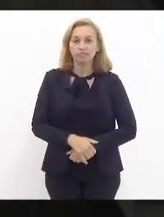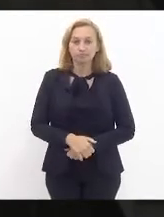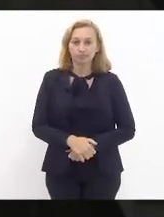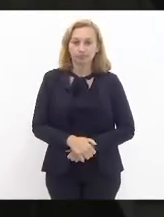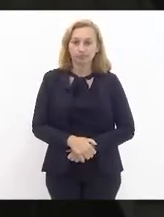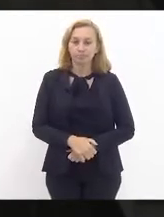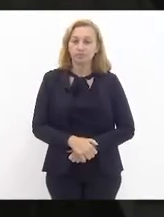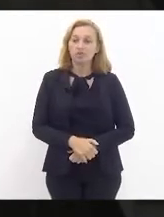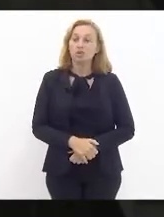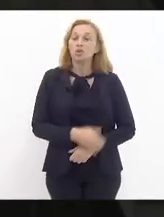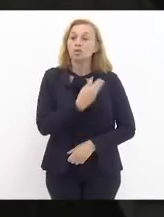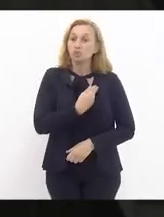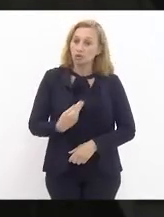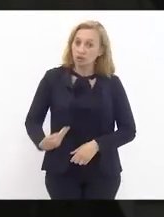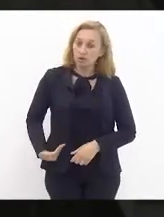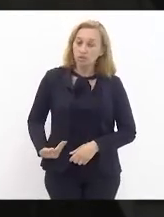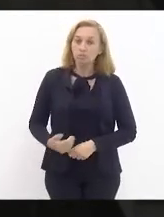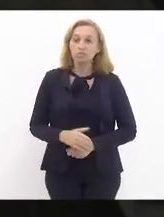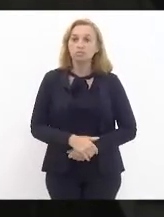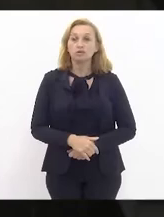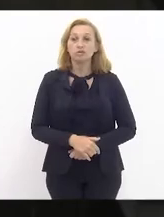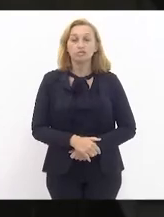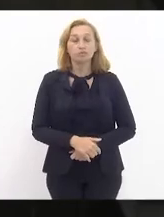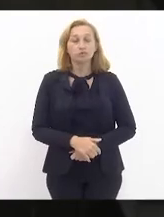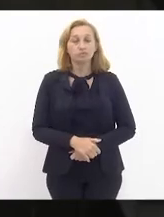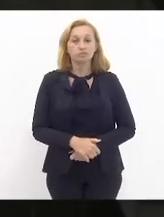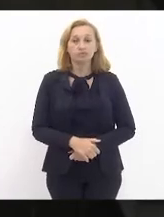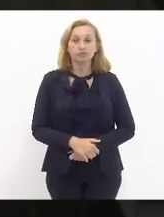em que o governador previu